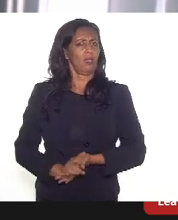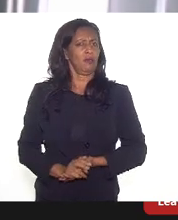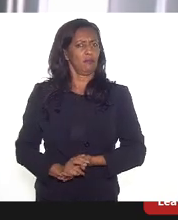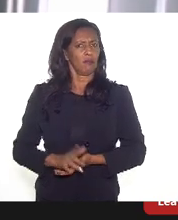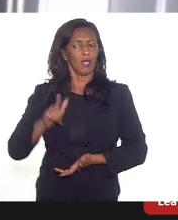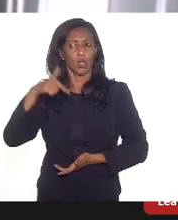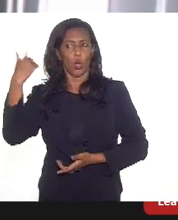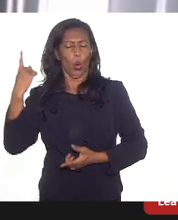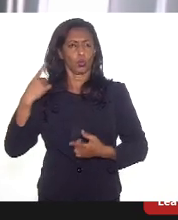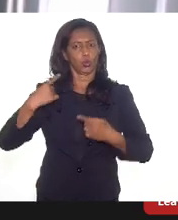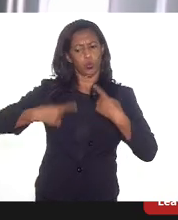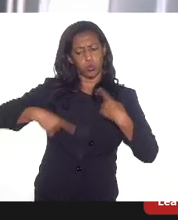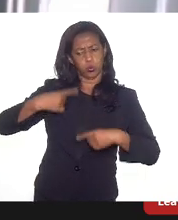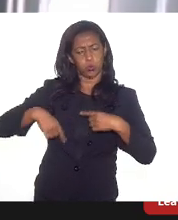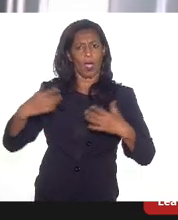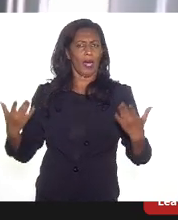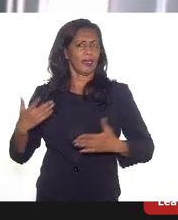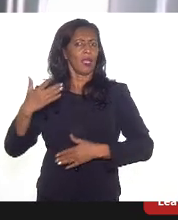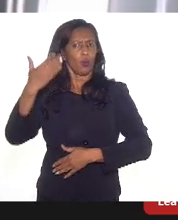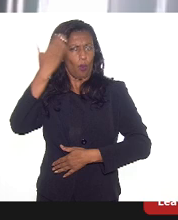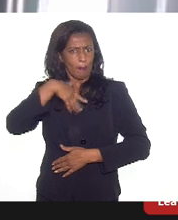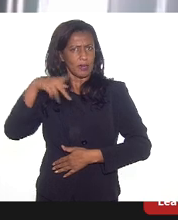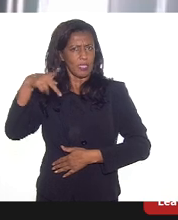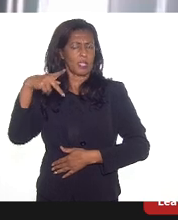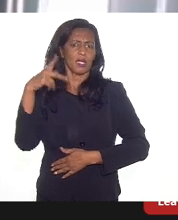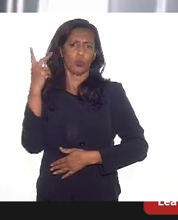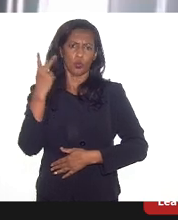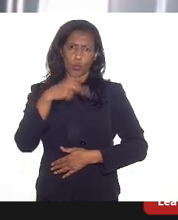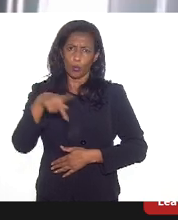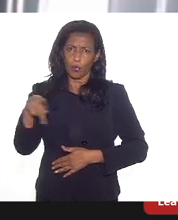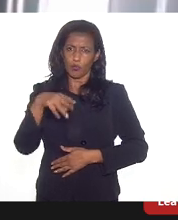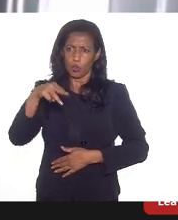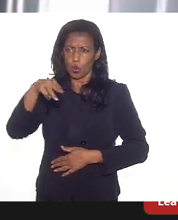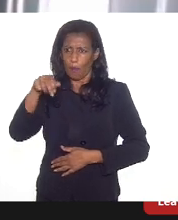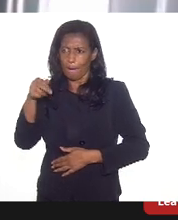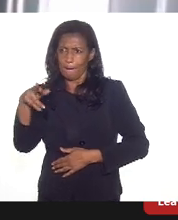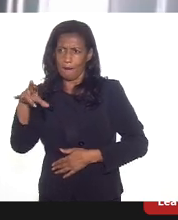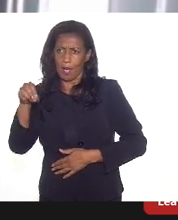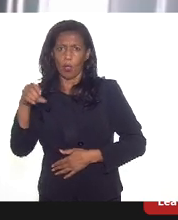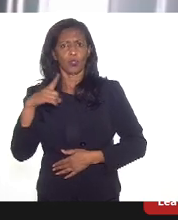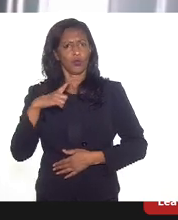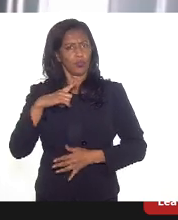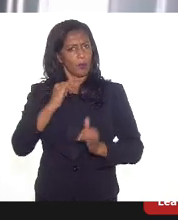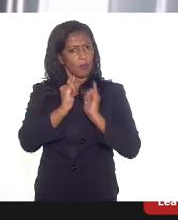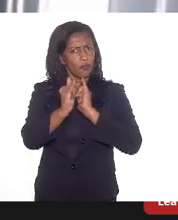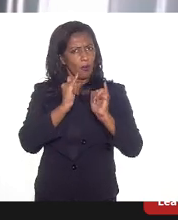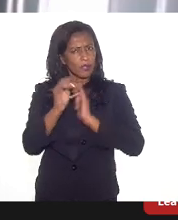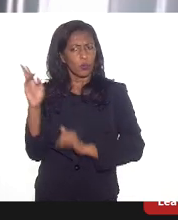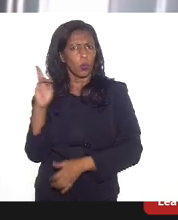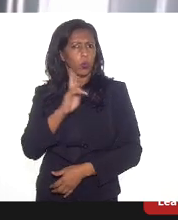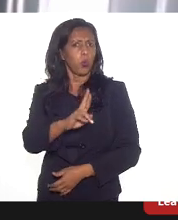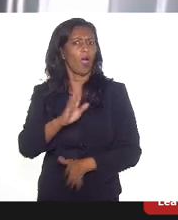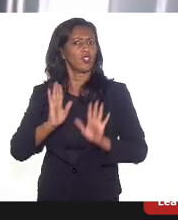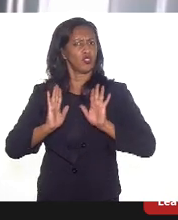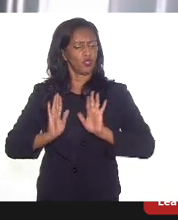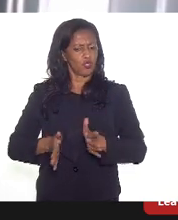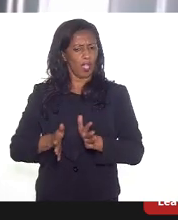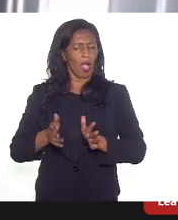em outros debates, alguns até com a presença do Mauro Osório, tivemos a informação sobre resultados já